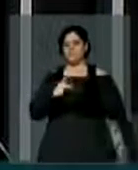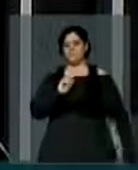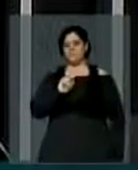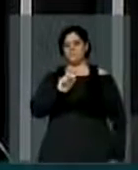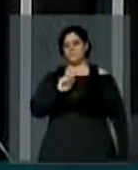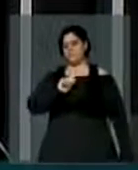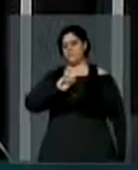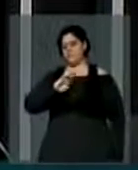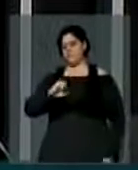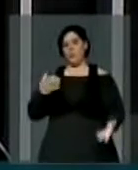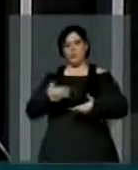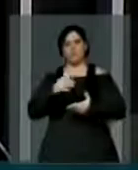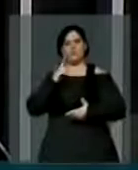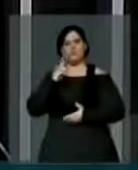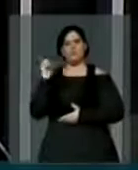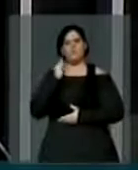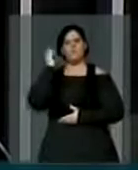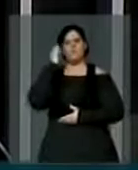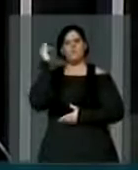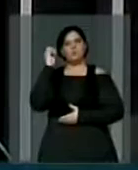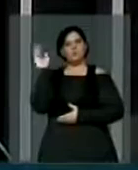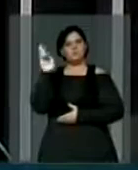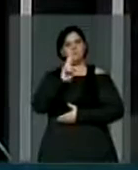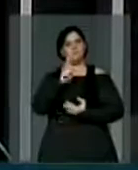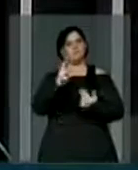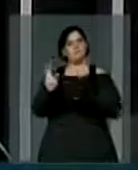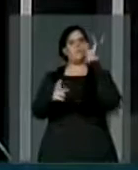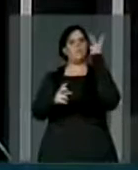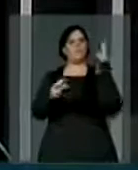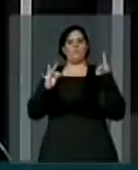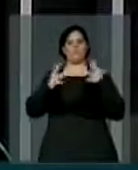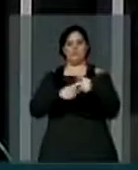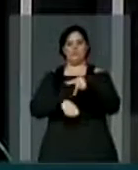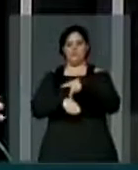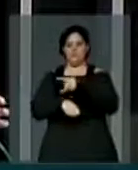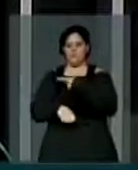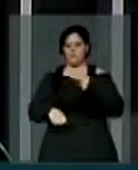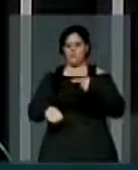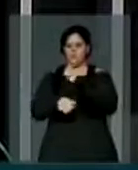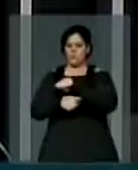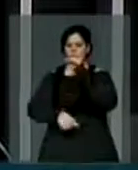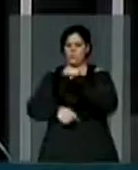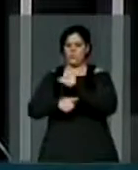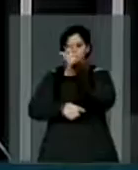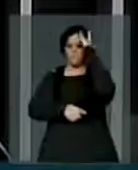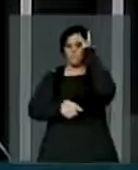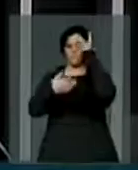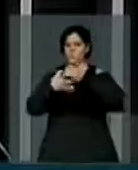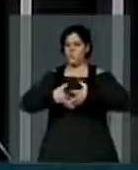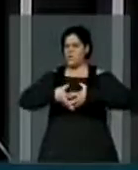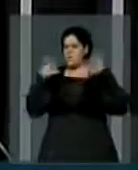de importância, de relevância em todo o país, e o pastor que comanda as ovelhas e o rebanho como esse,